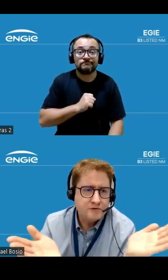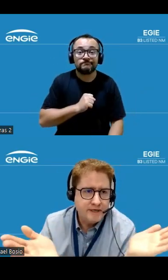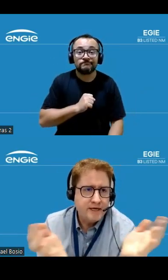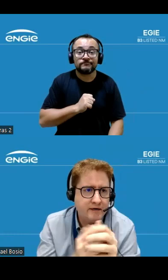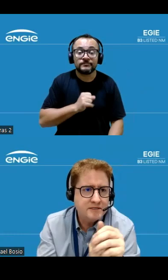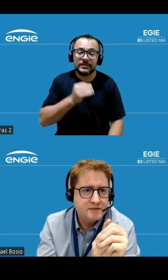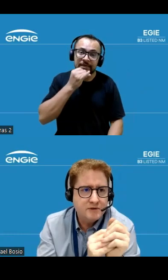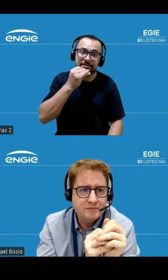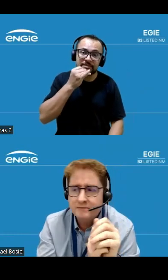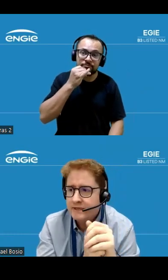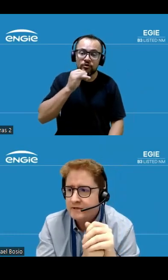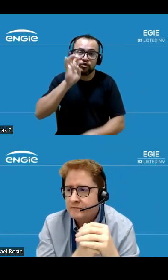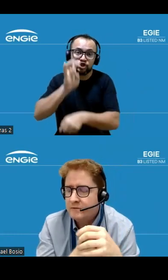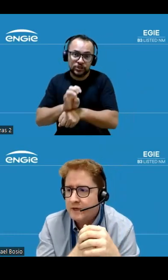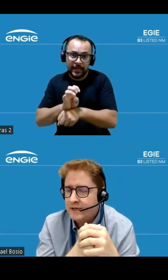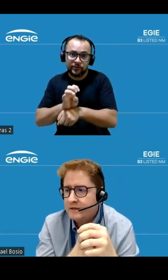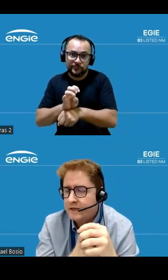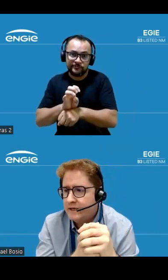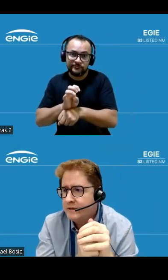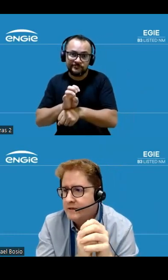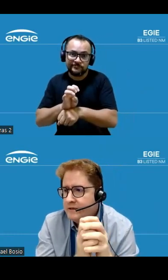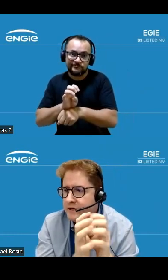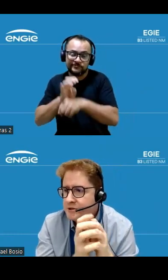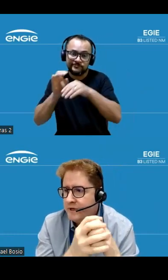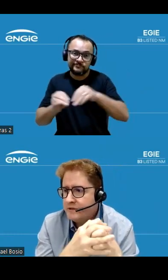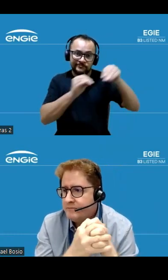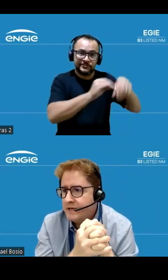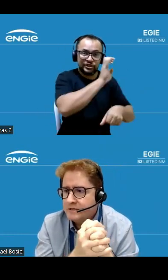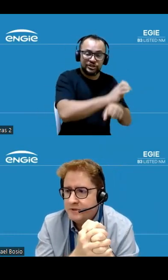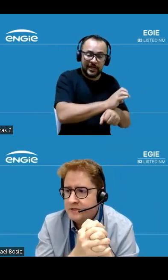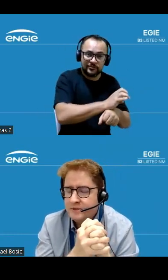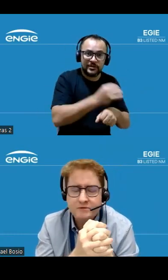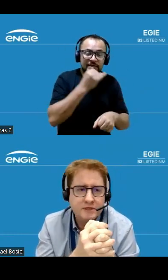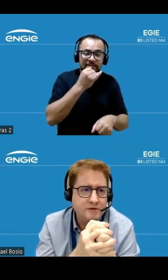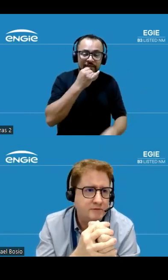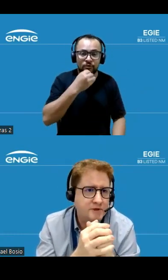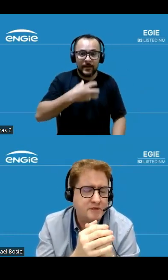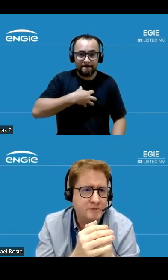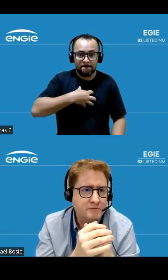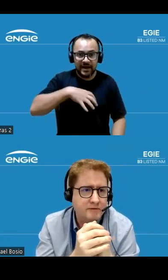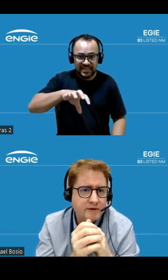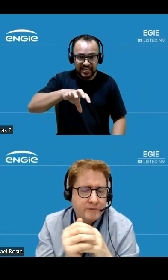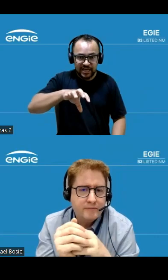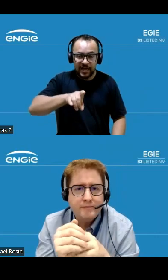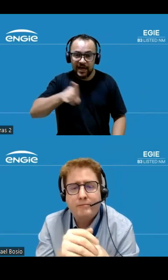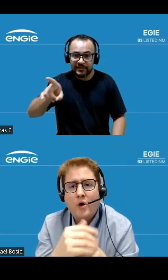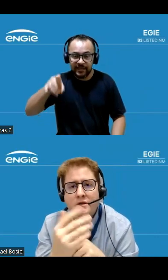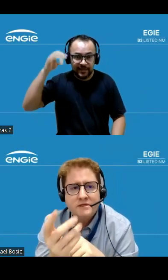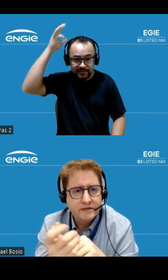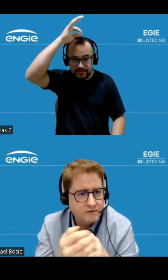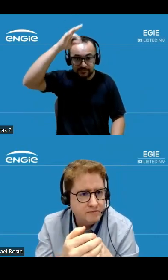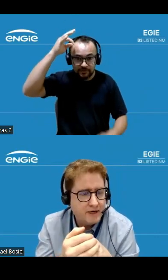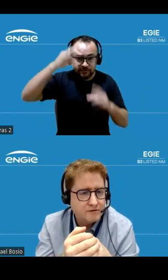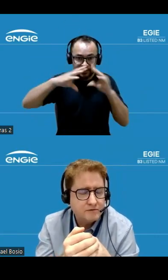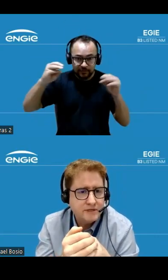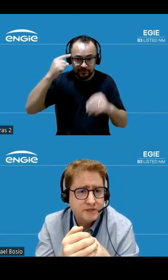licenciamento do IBAMA então aquele trecho entre Bahia e Espírito Santo é que potencialmente pode